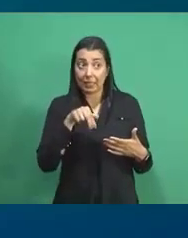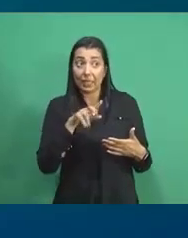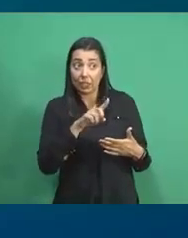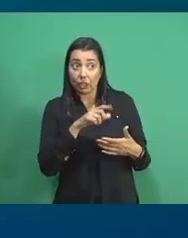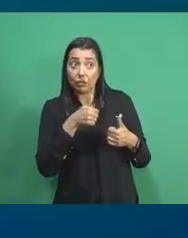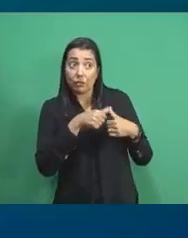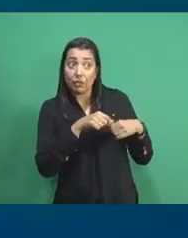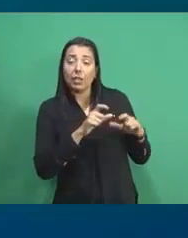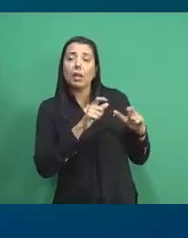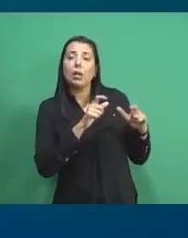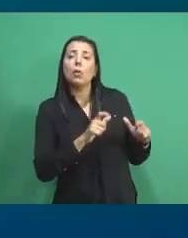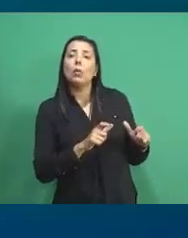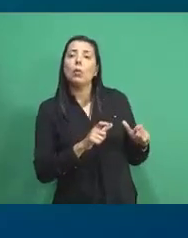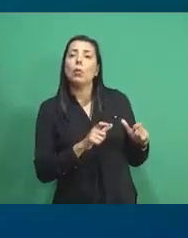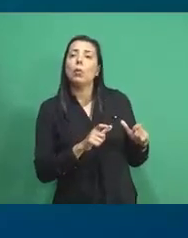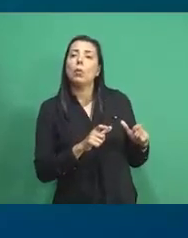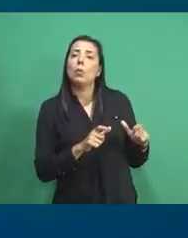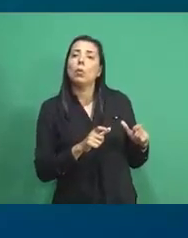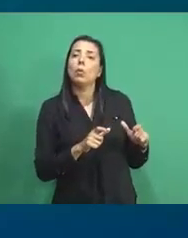fica